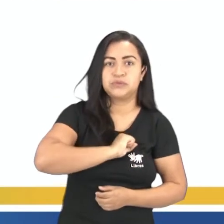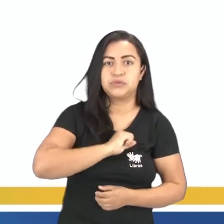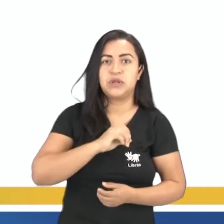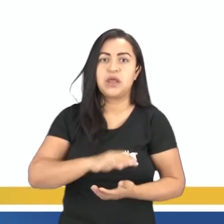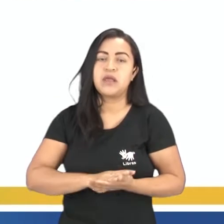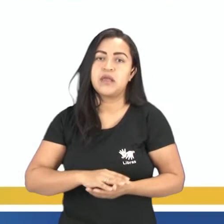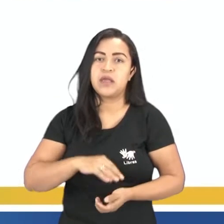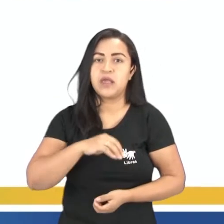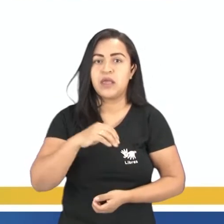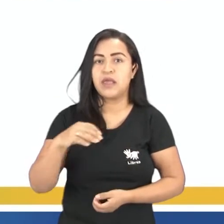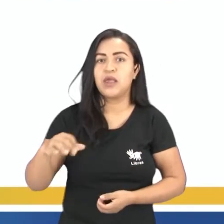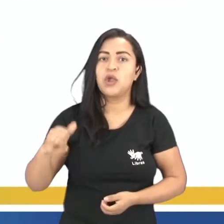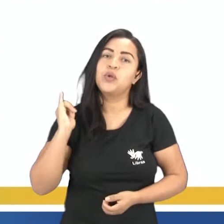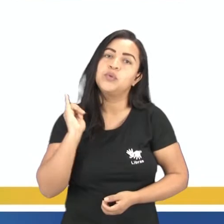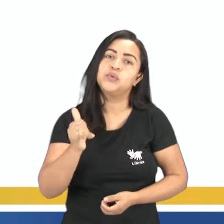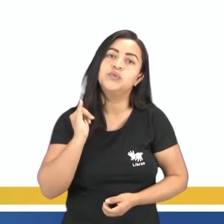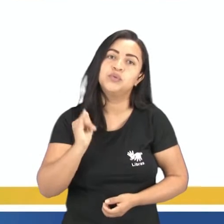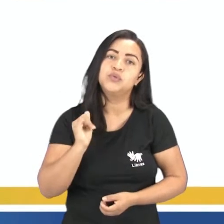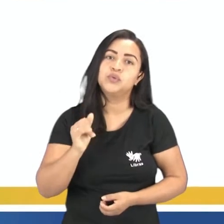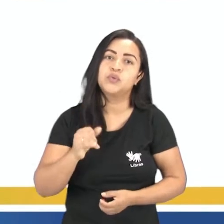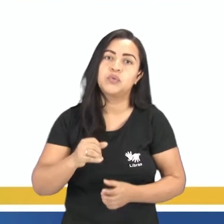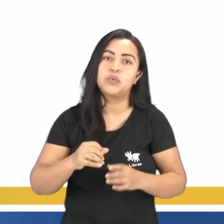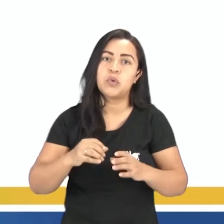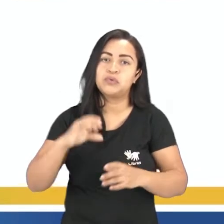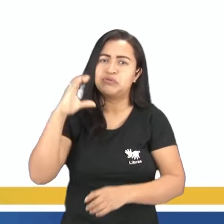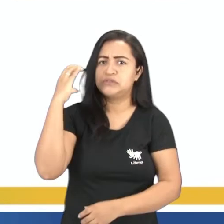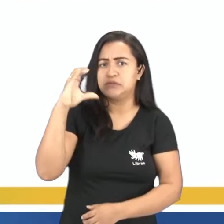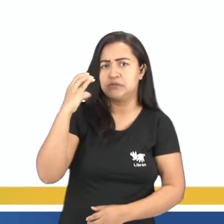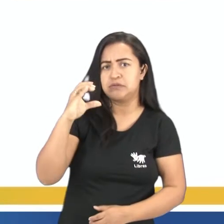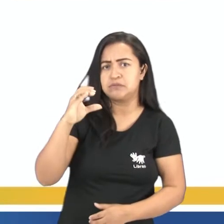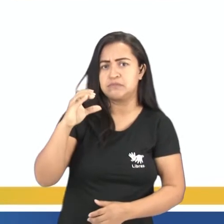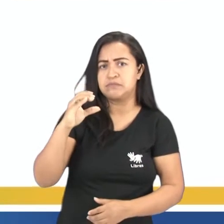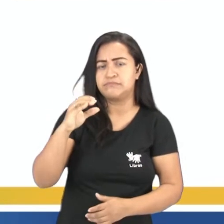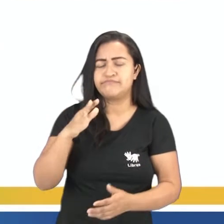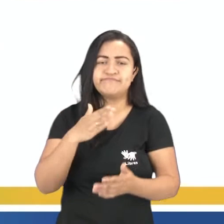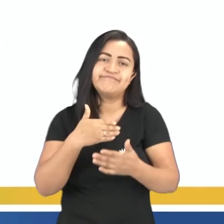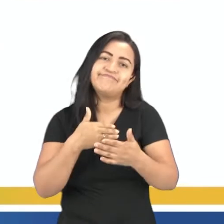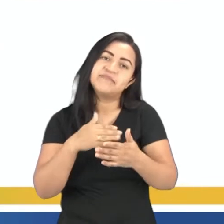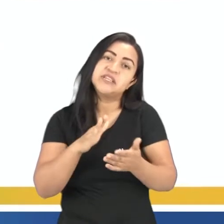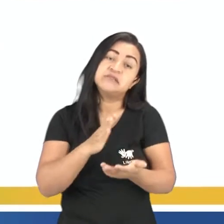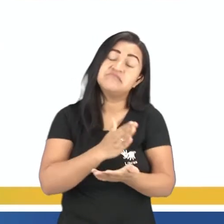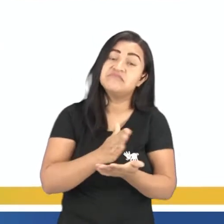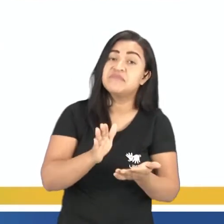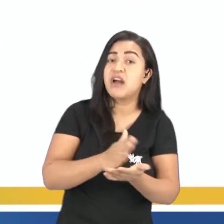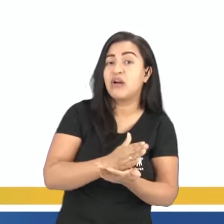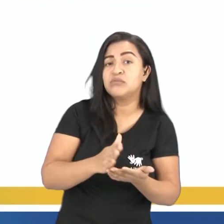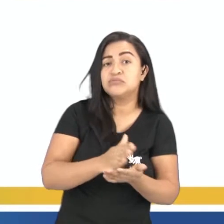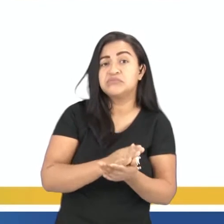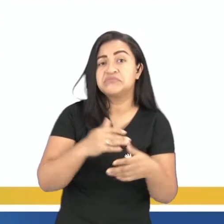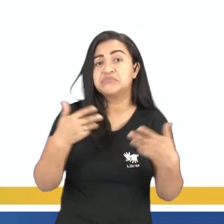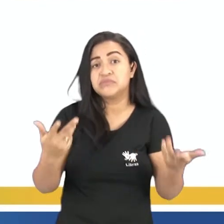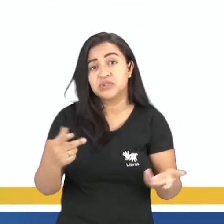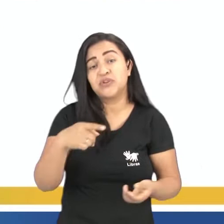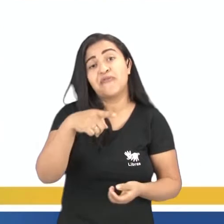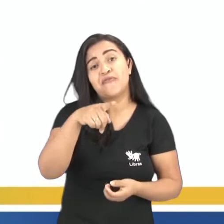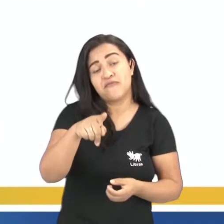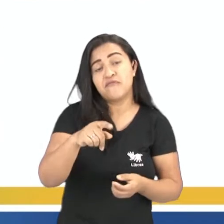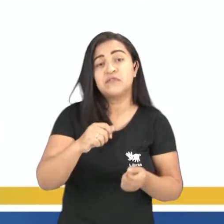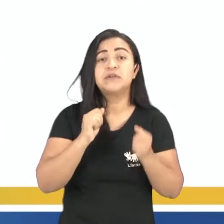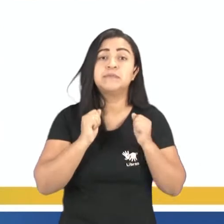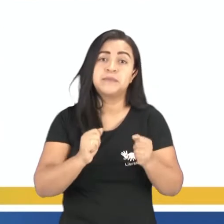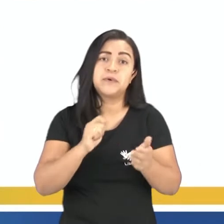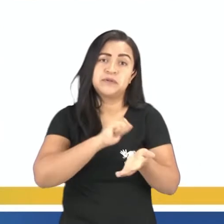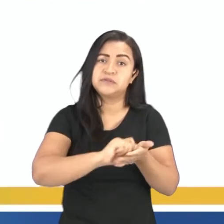ficção científica. Vai depender do tipo que você quer escolher para o seu, para a sua história, para o seu